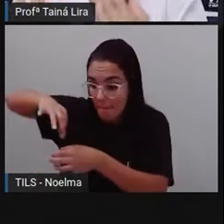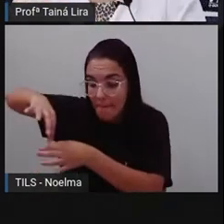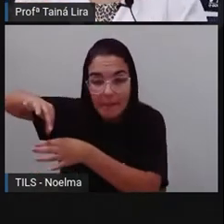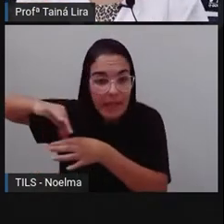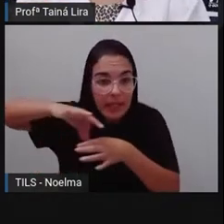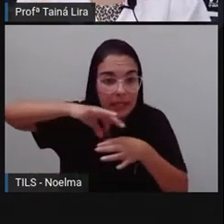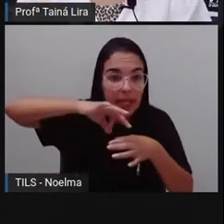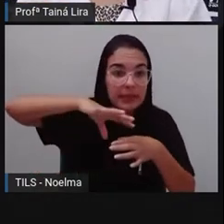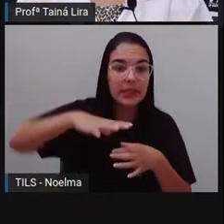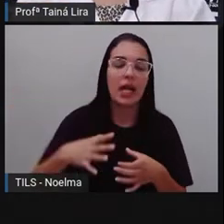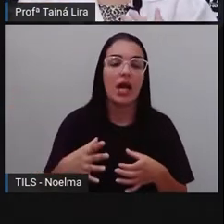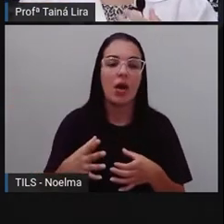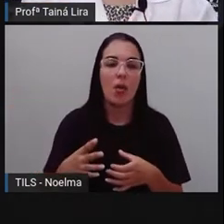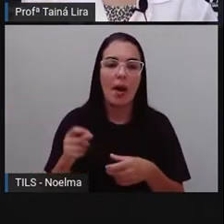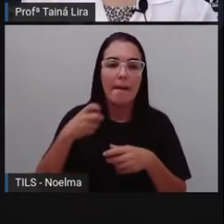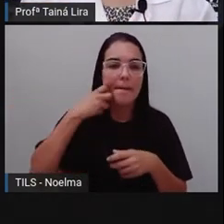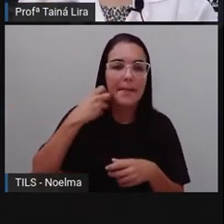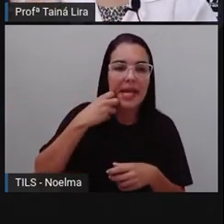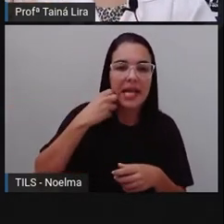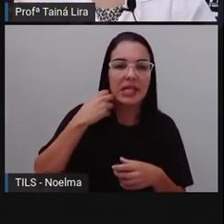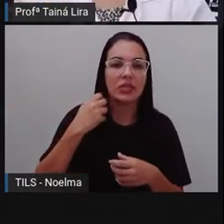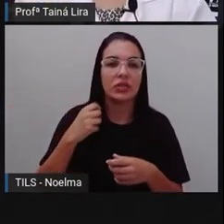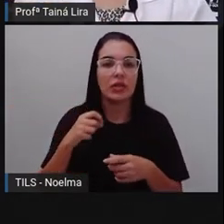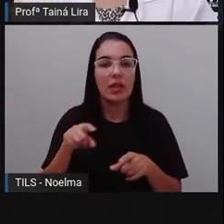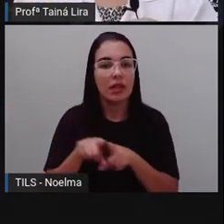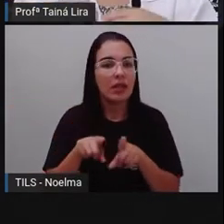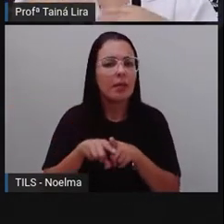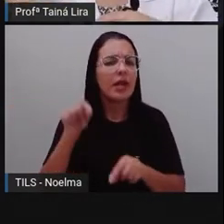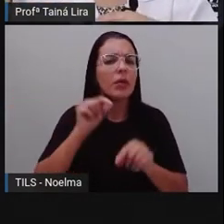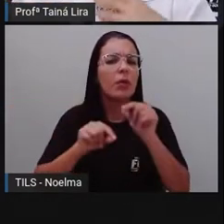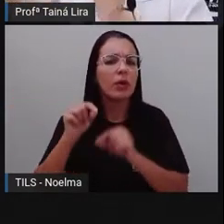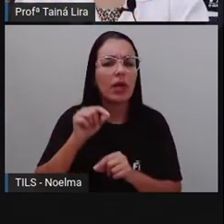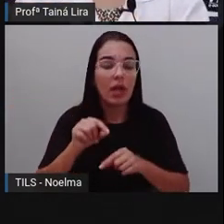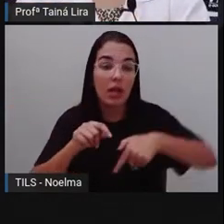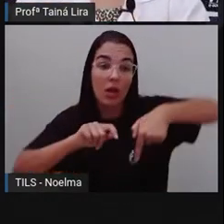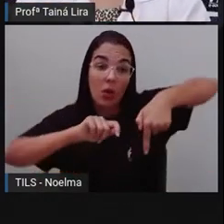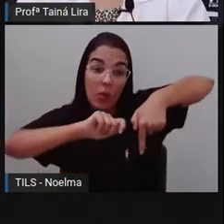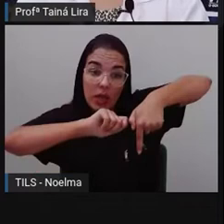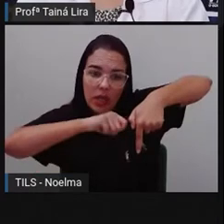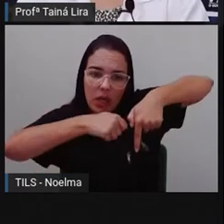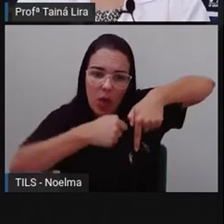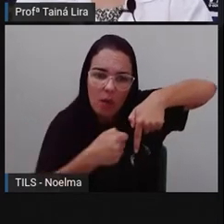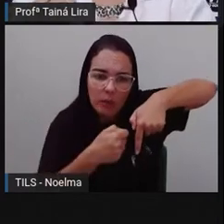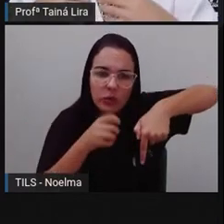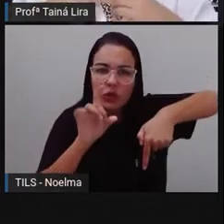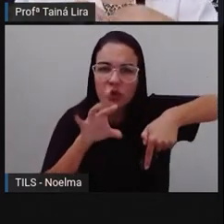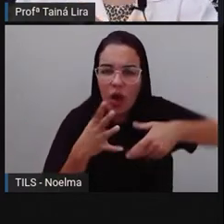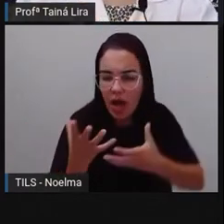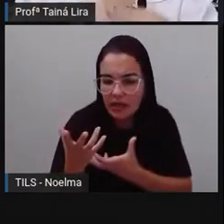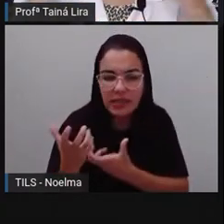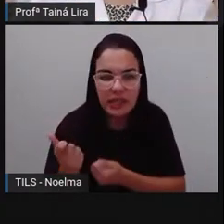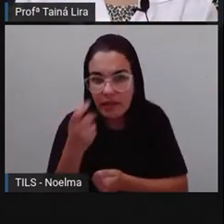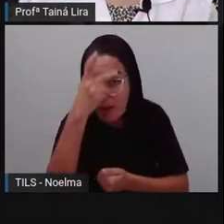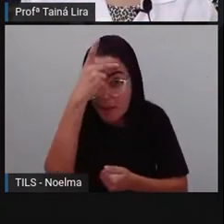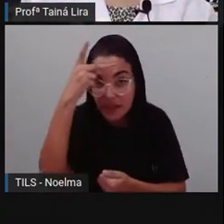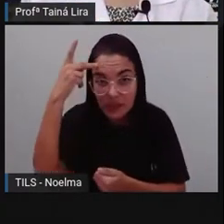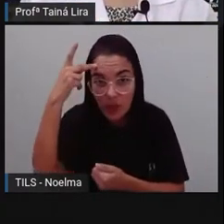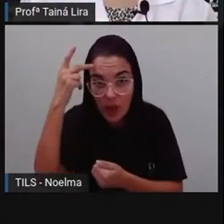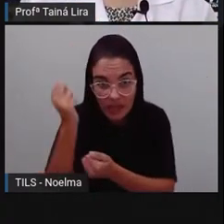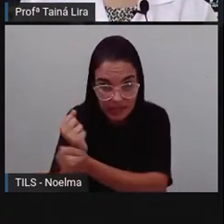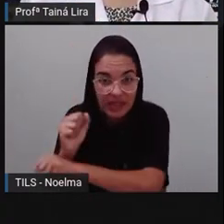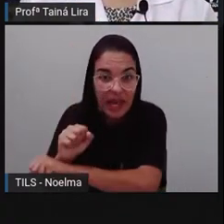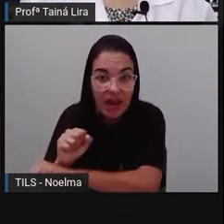E é importante lembrar que os quilombos não recebiam só os africanos, que estavam fugindo. Eles recebiam outros